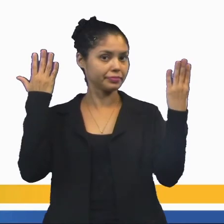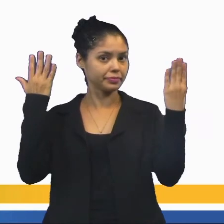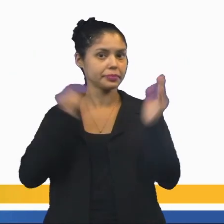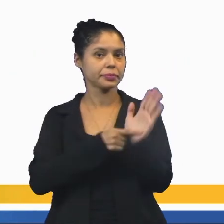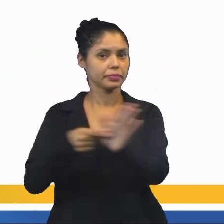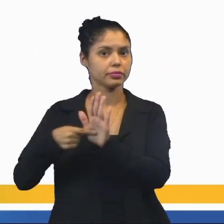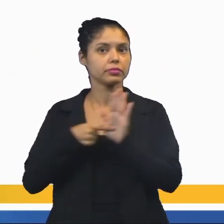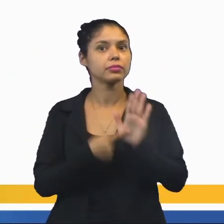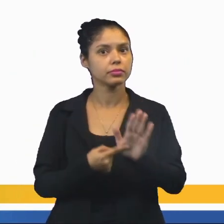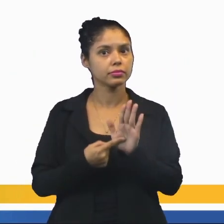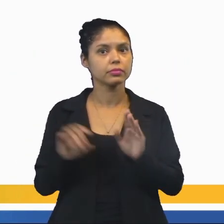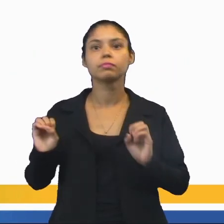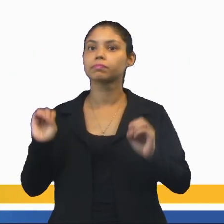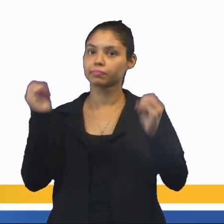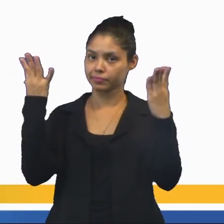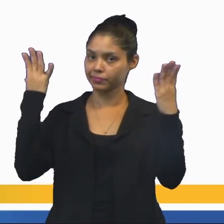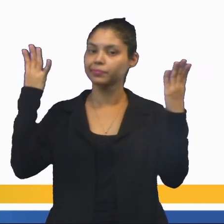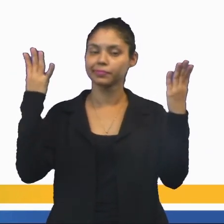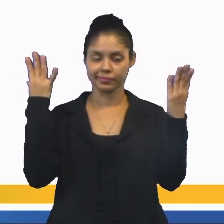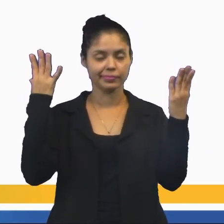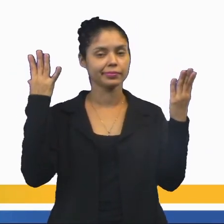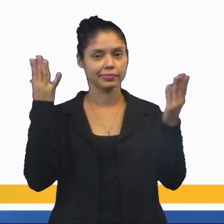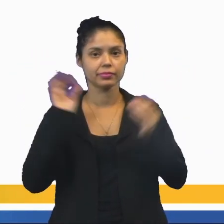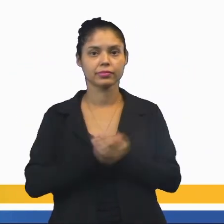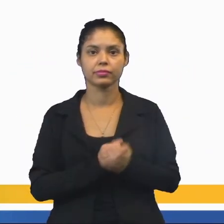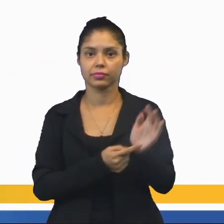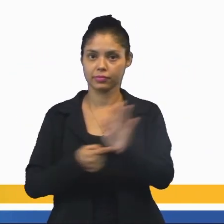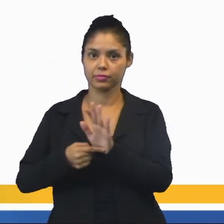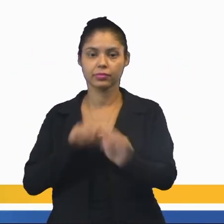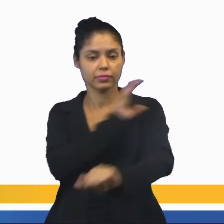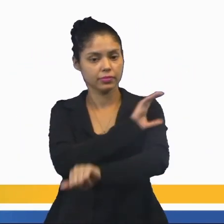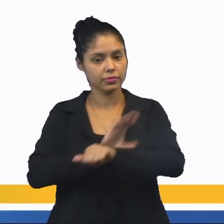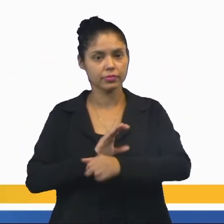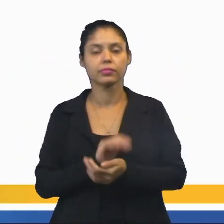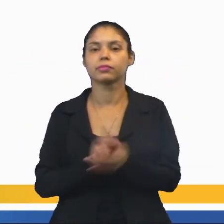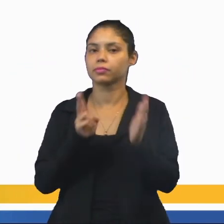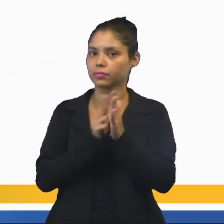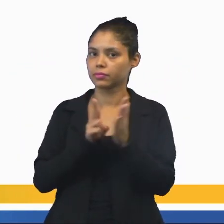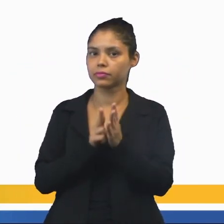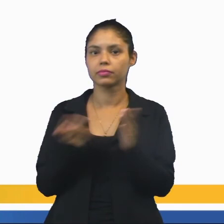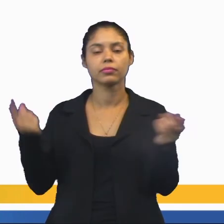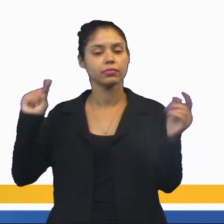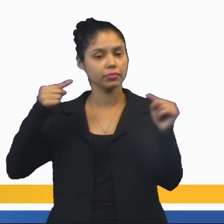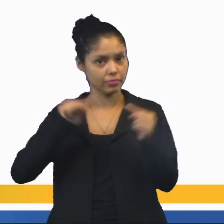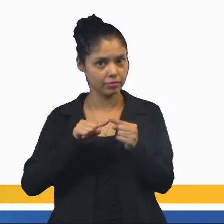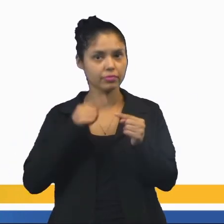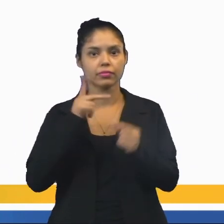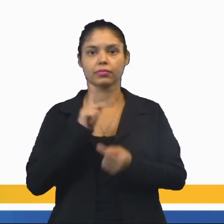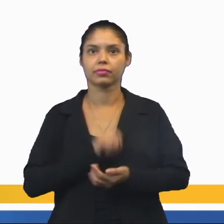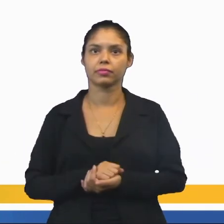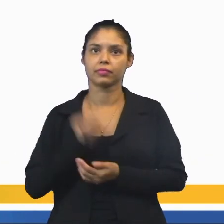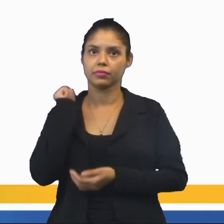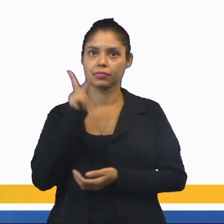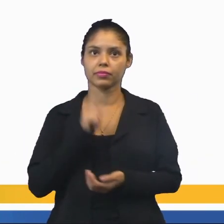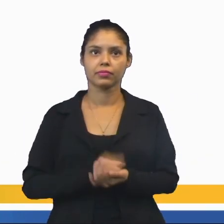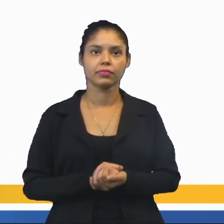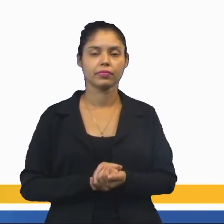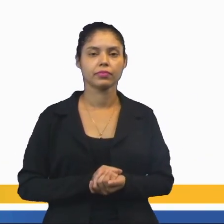mostra, uma celebração que mostra a cultura indígena e aproxima você dela. Ok?